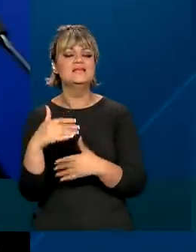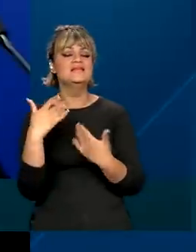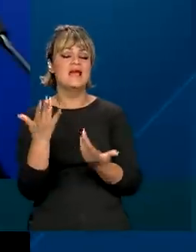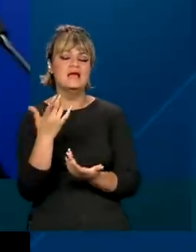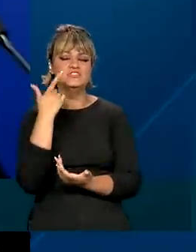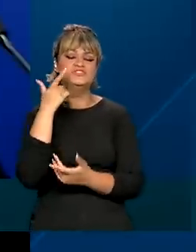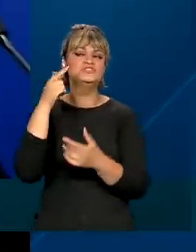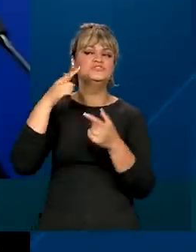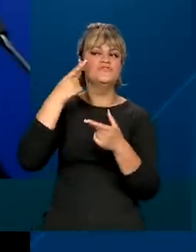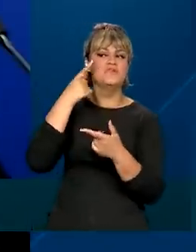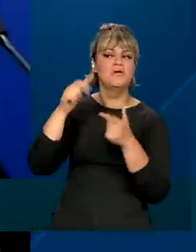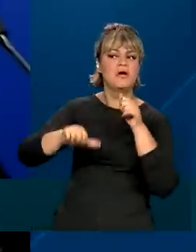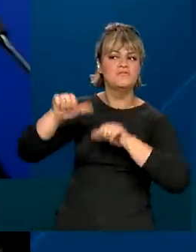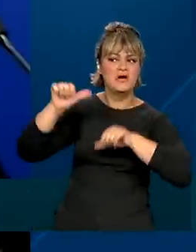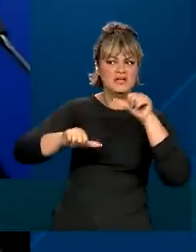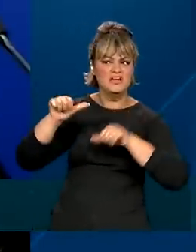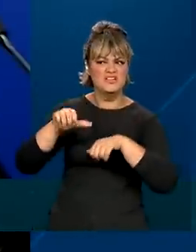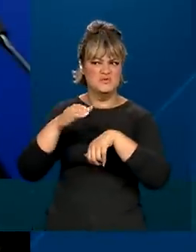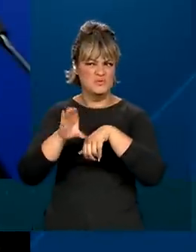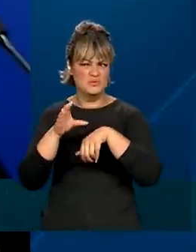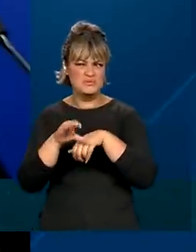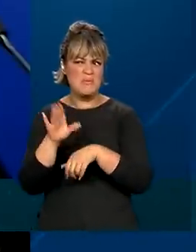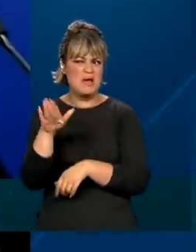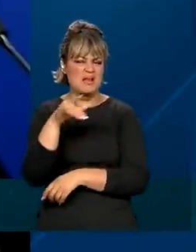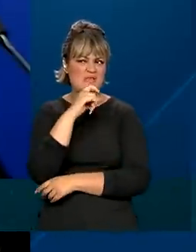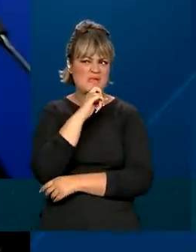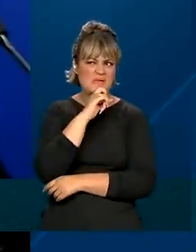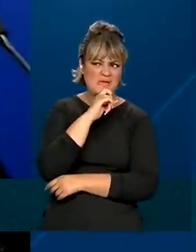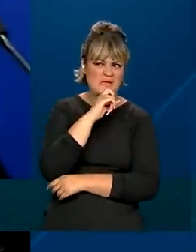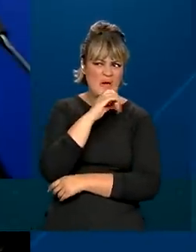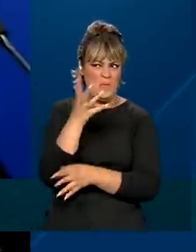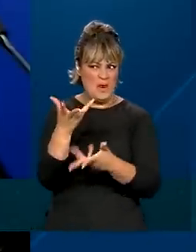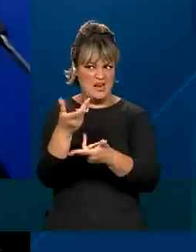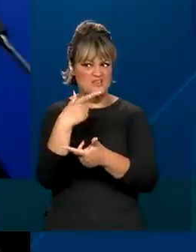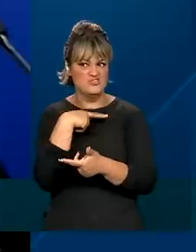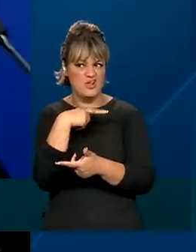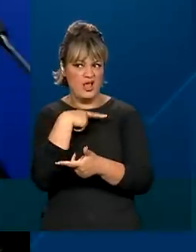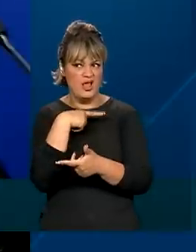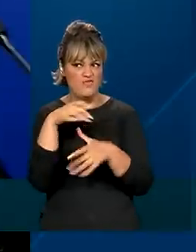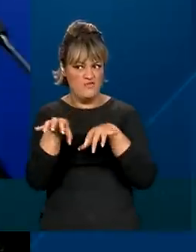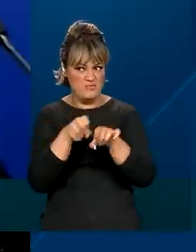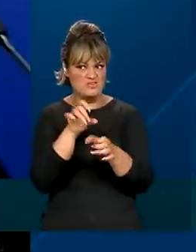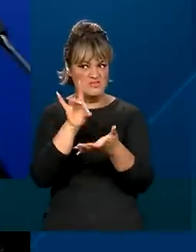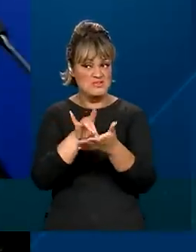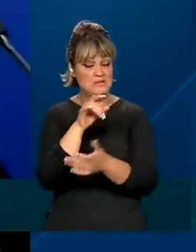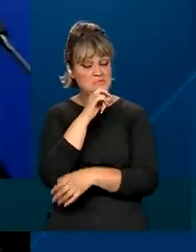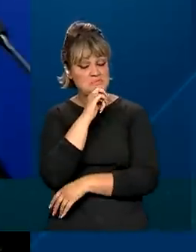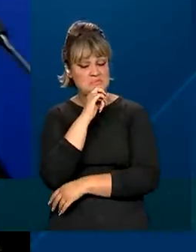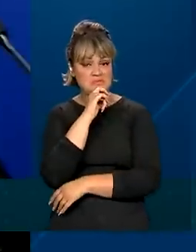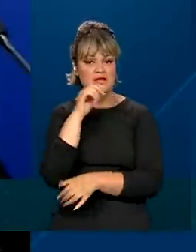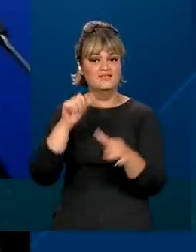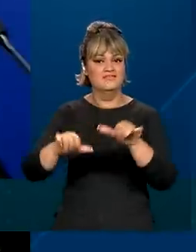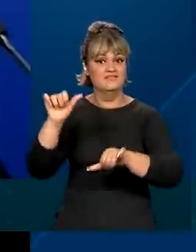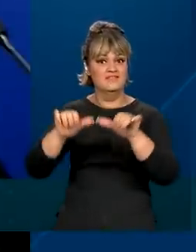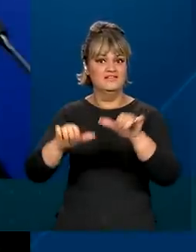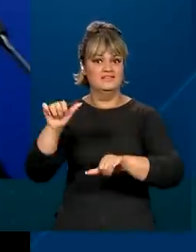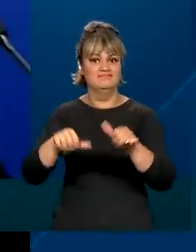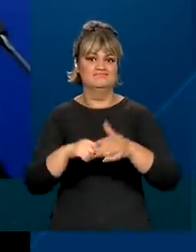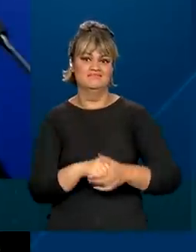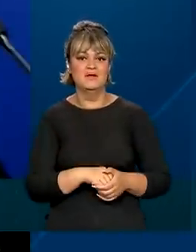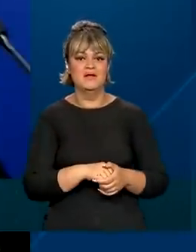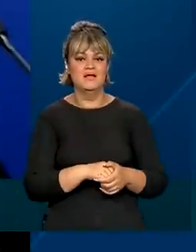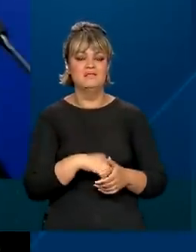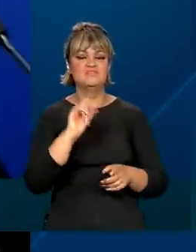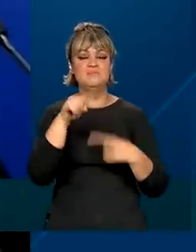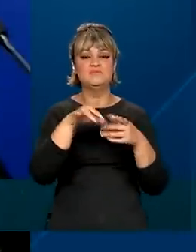que ponto esse curso oferece uma formação adequada para o mercado de trabalho